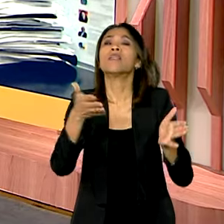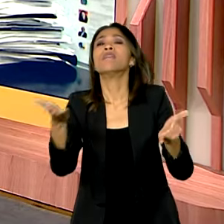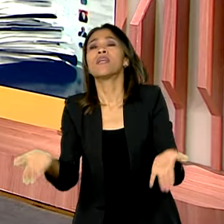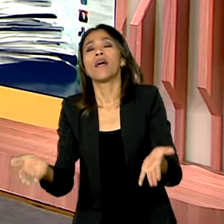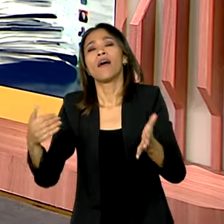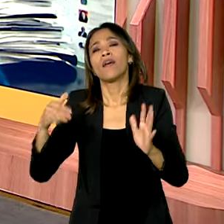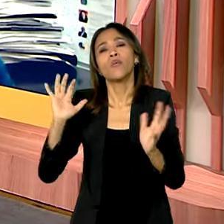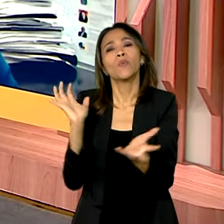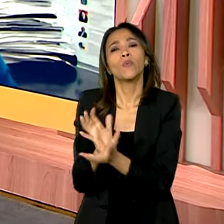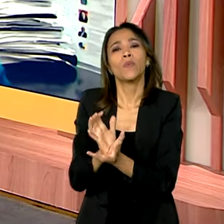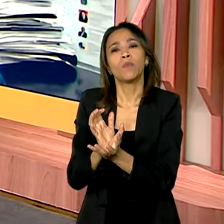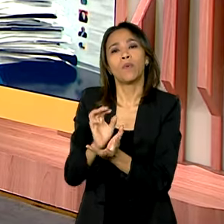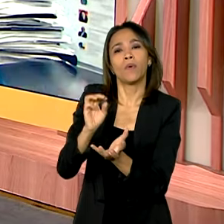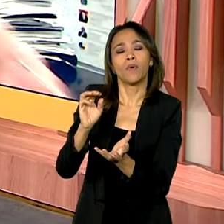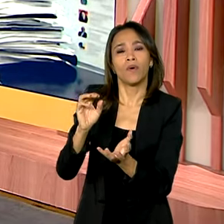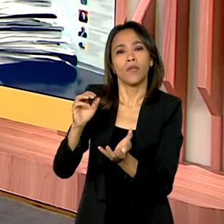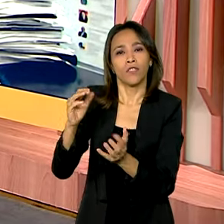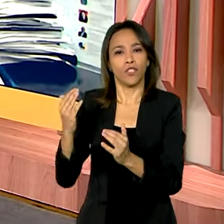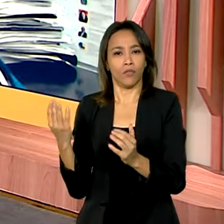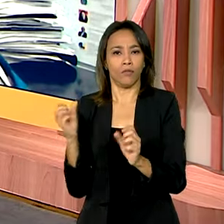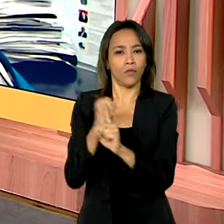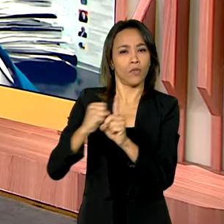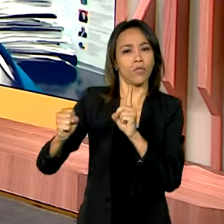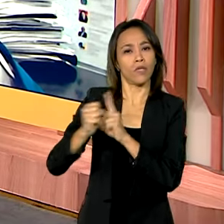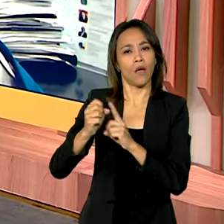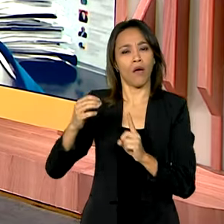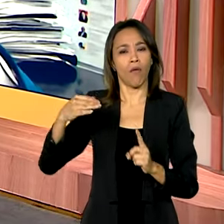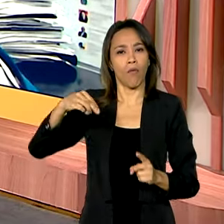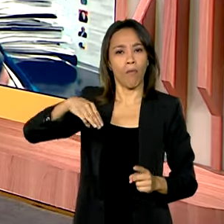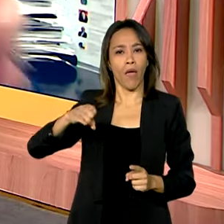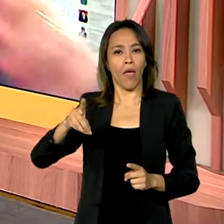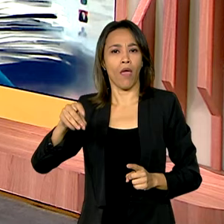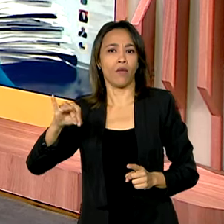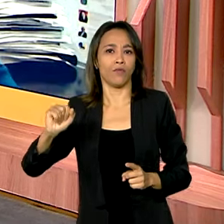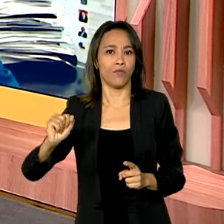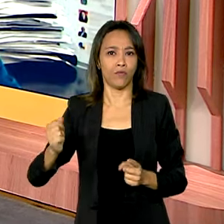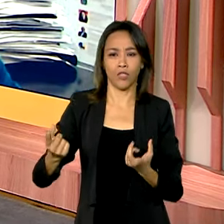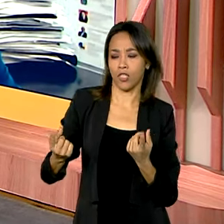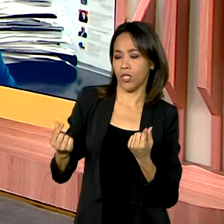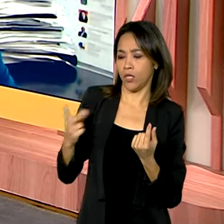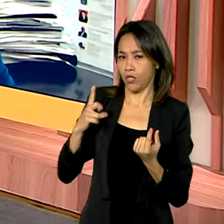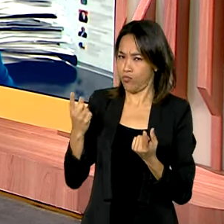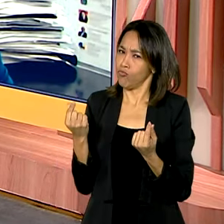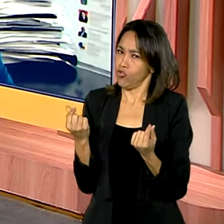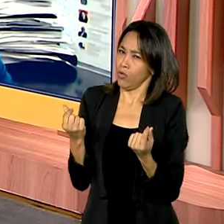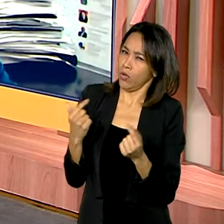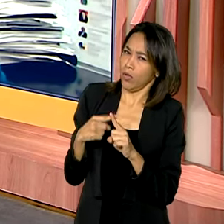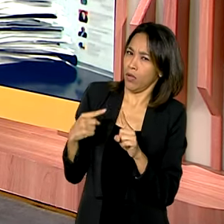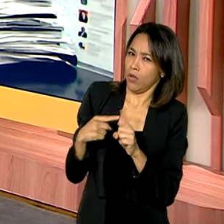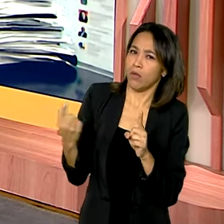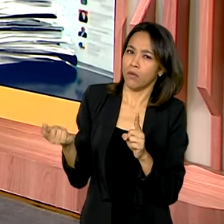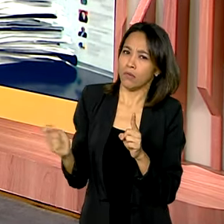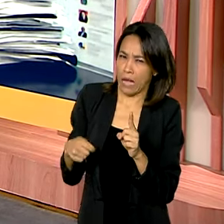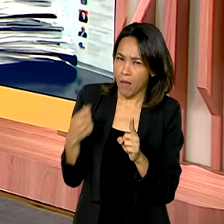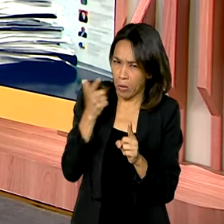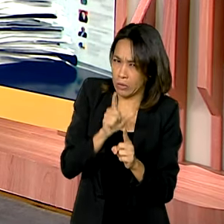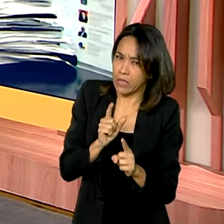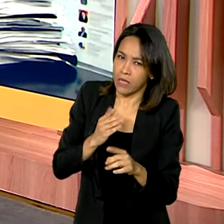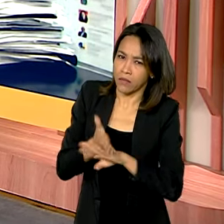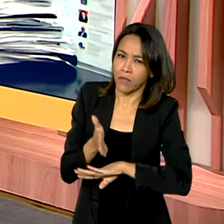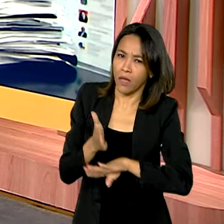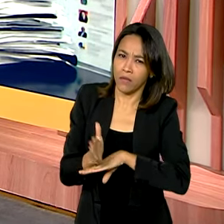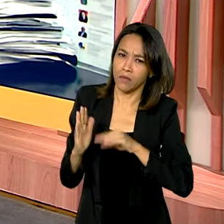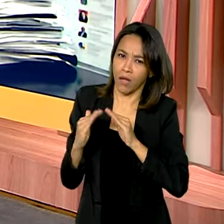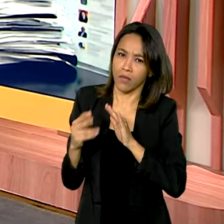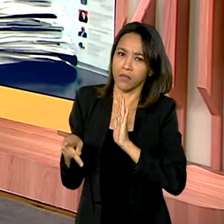média, ministro, que está ali também na luta pela aquisição da sua moradia, vai ter aí